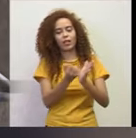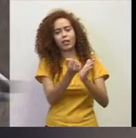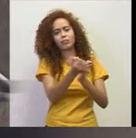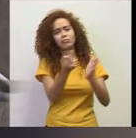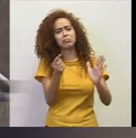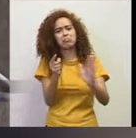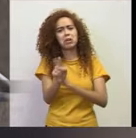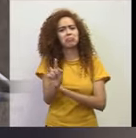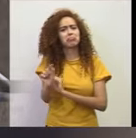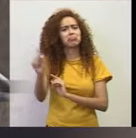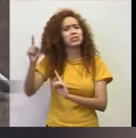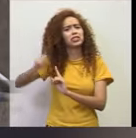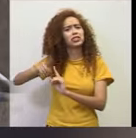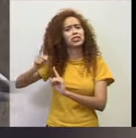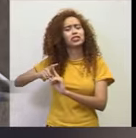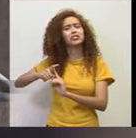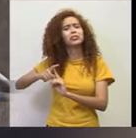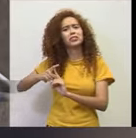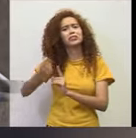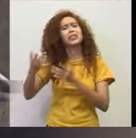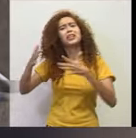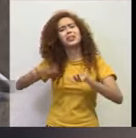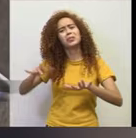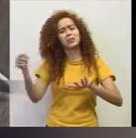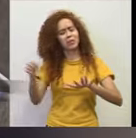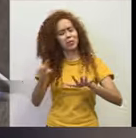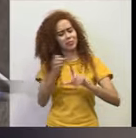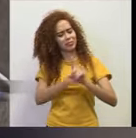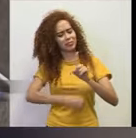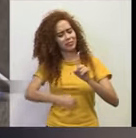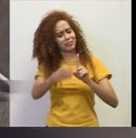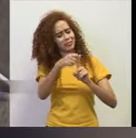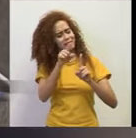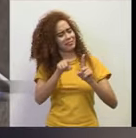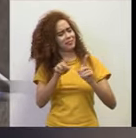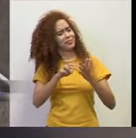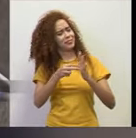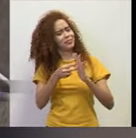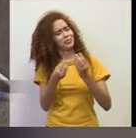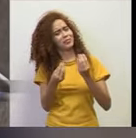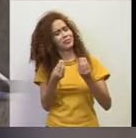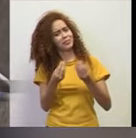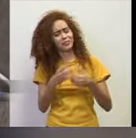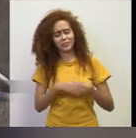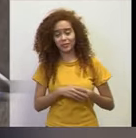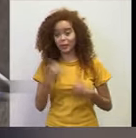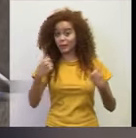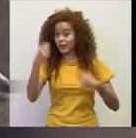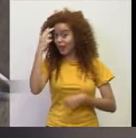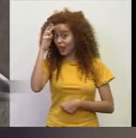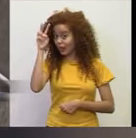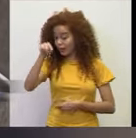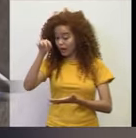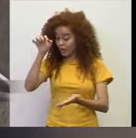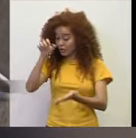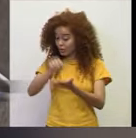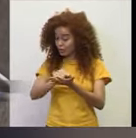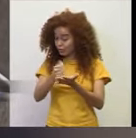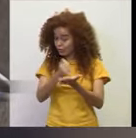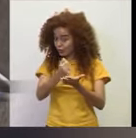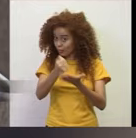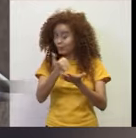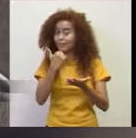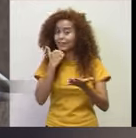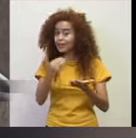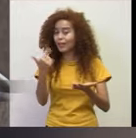pergunto que tipo de inclusão social é essa? É preciso lembrar que sem o registro, o